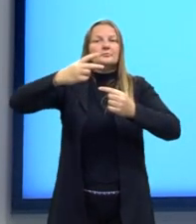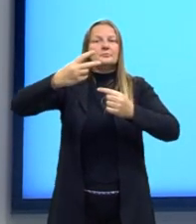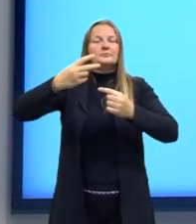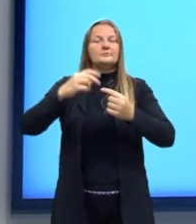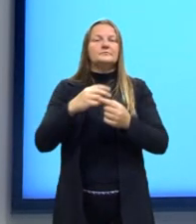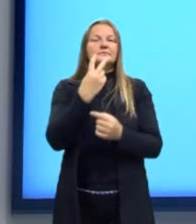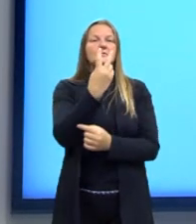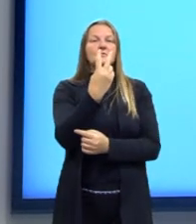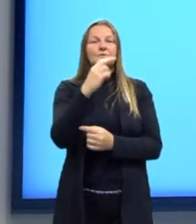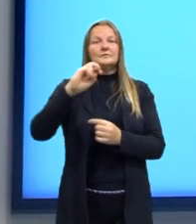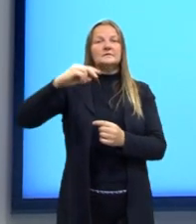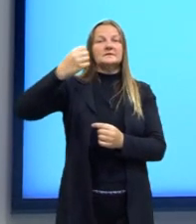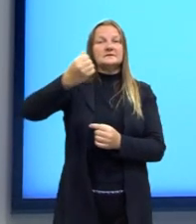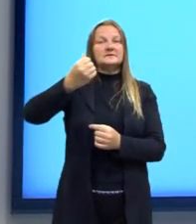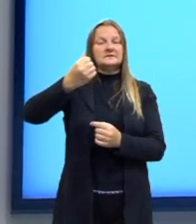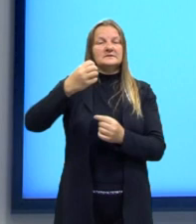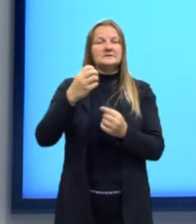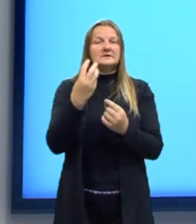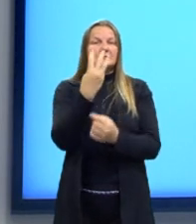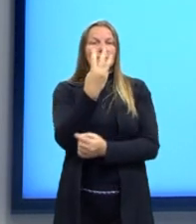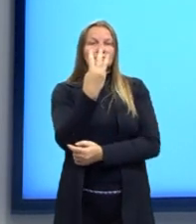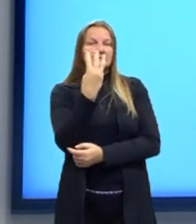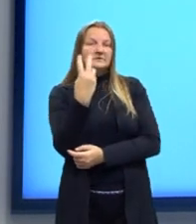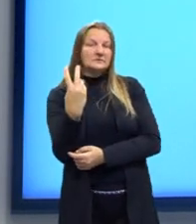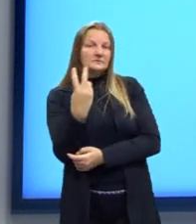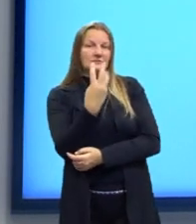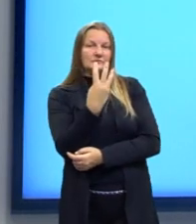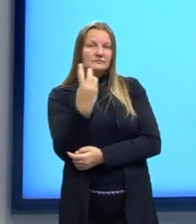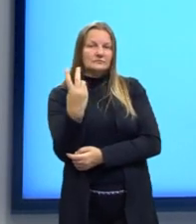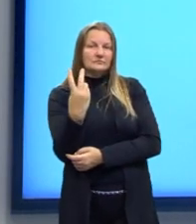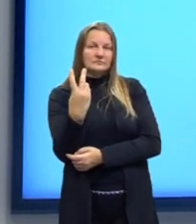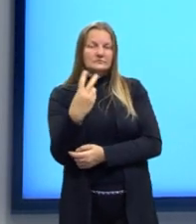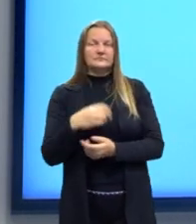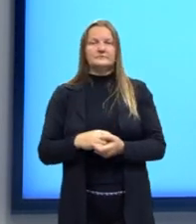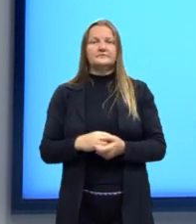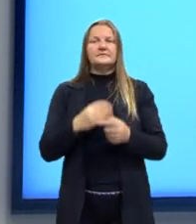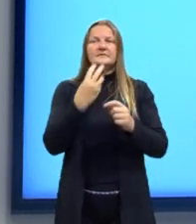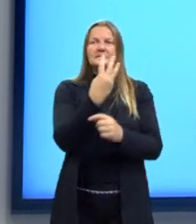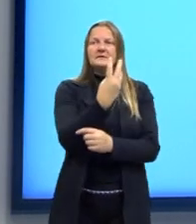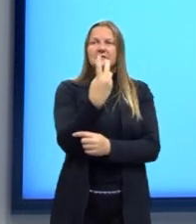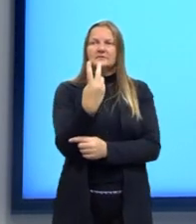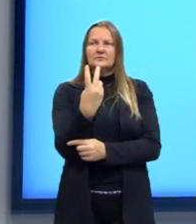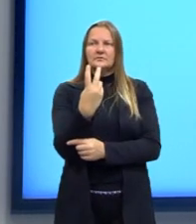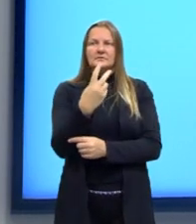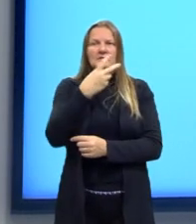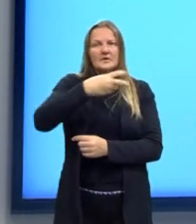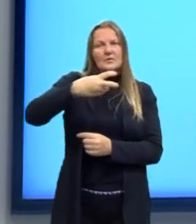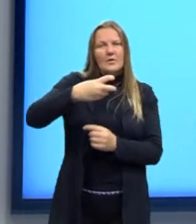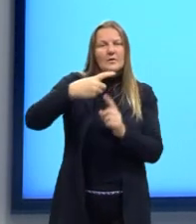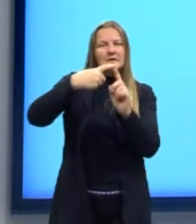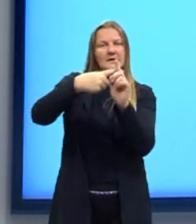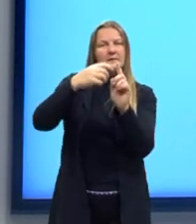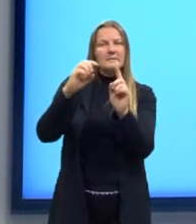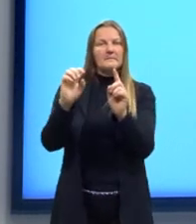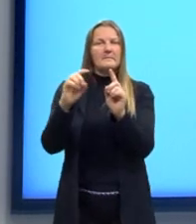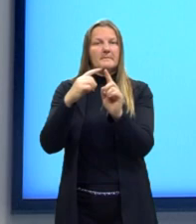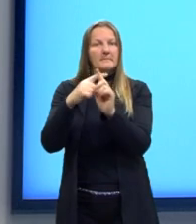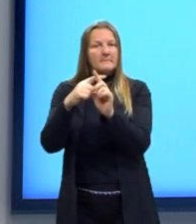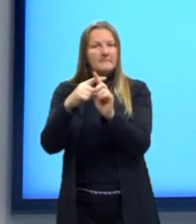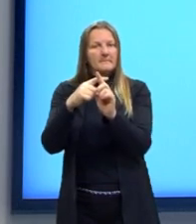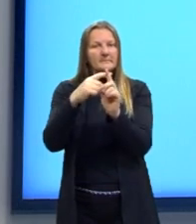elevado a 6, resulta em 32. Então 32 é igual a T mais 1.